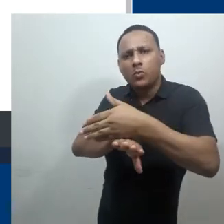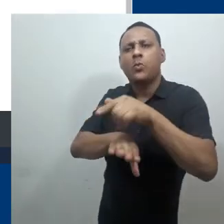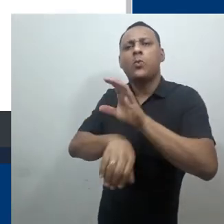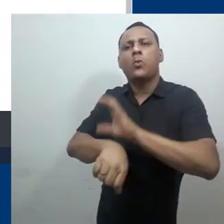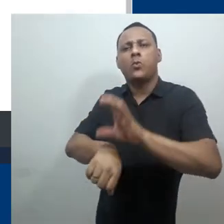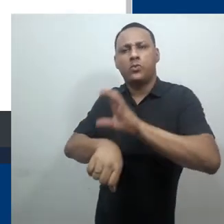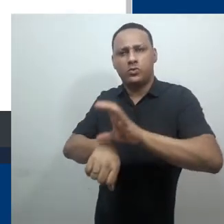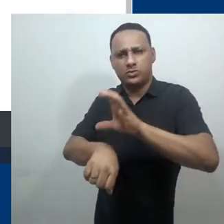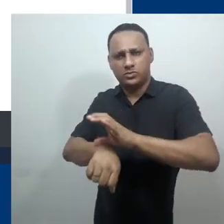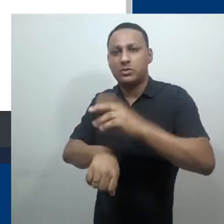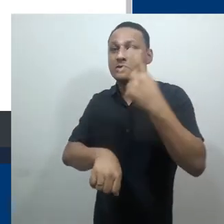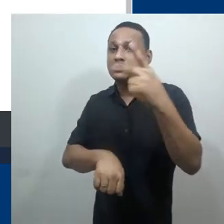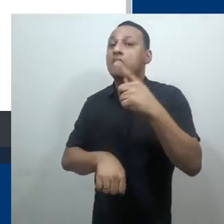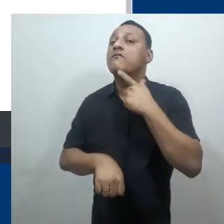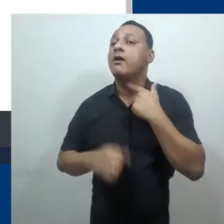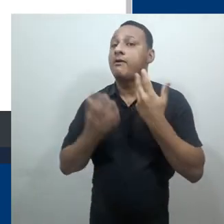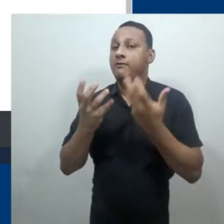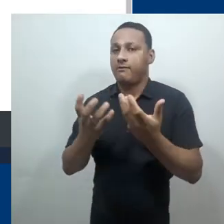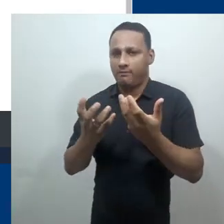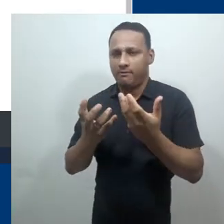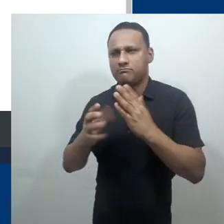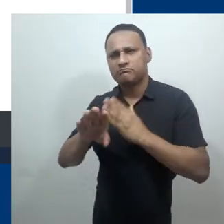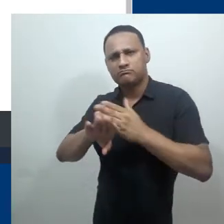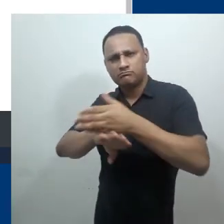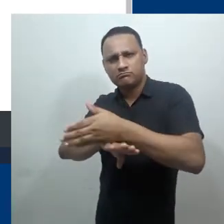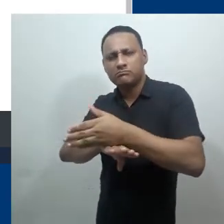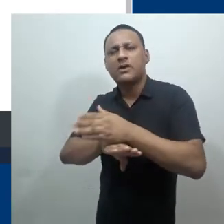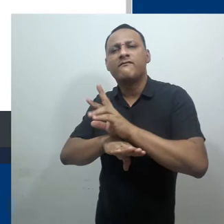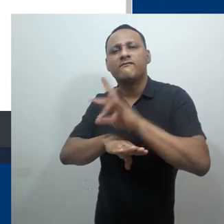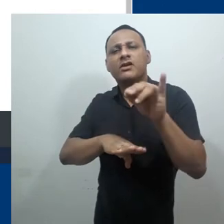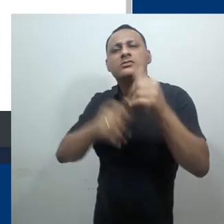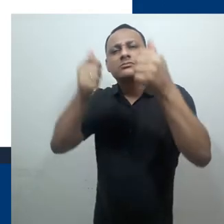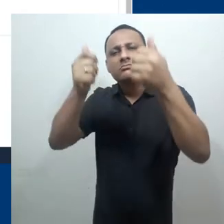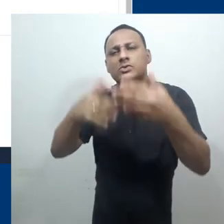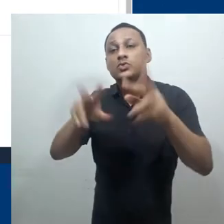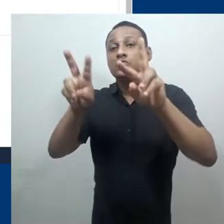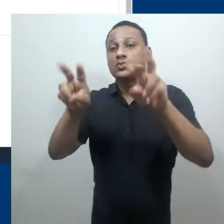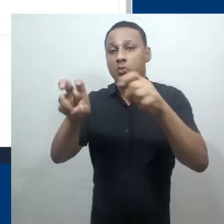localizar, faremos como fizemos em aulas anteriores. Vamos clicar sobre a categoria.